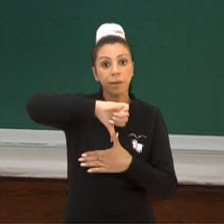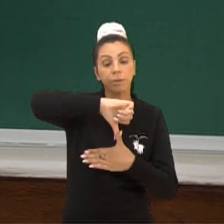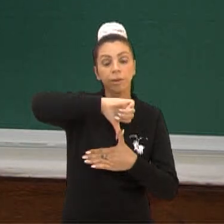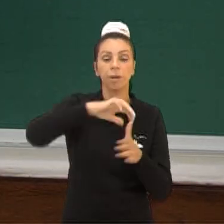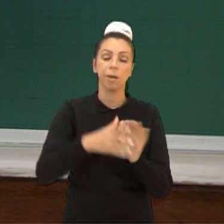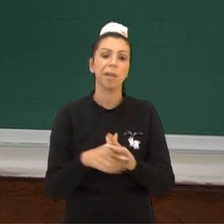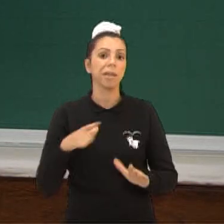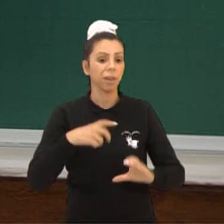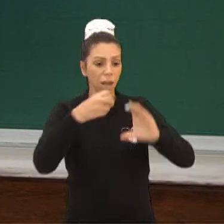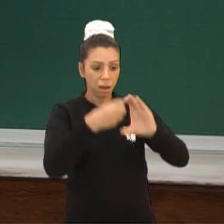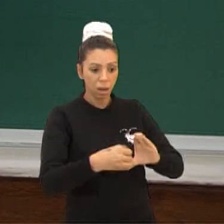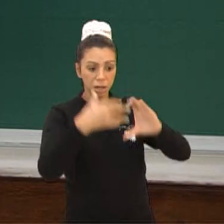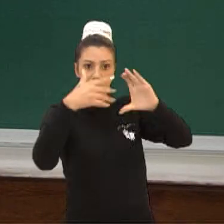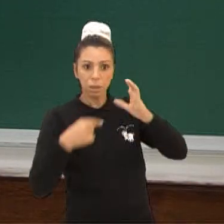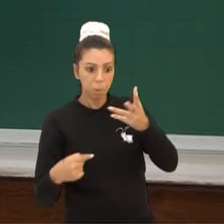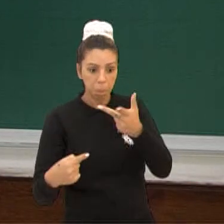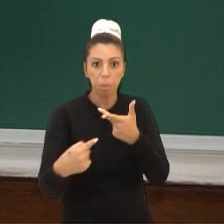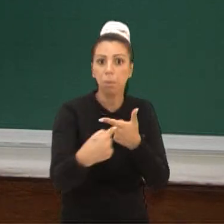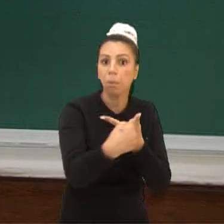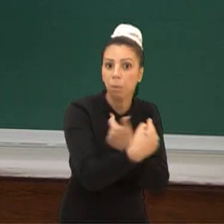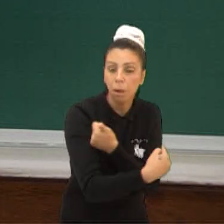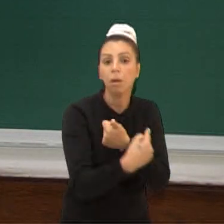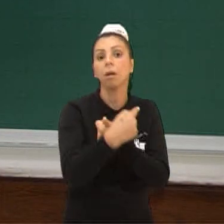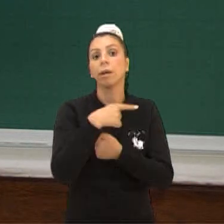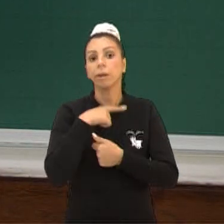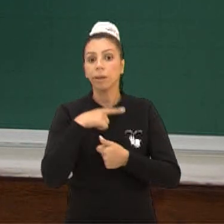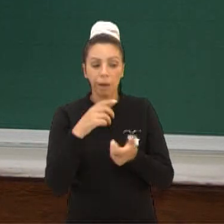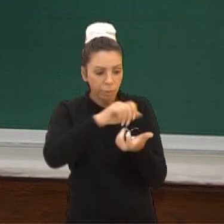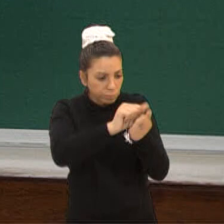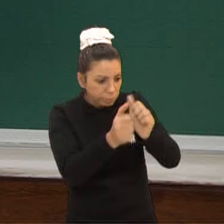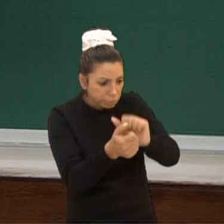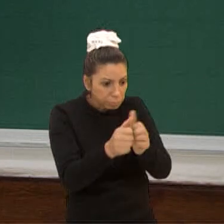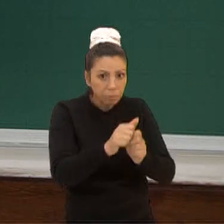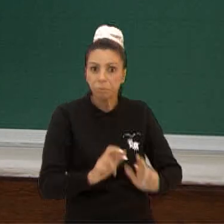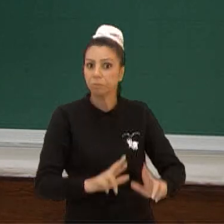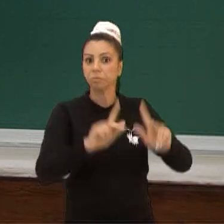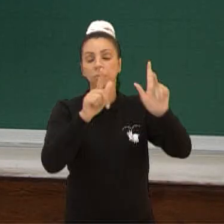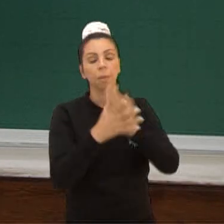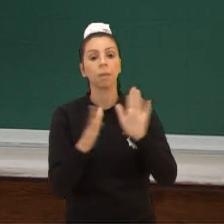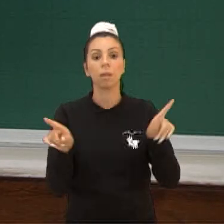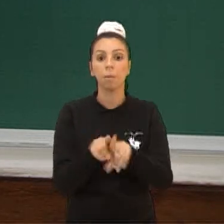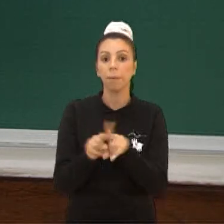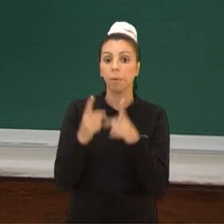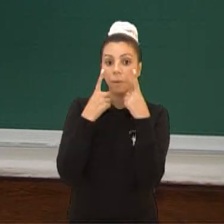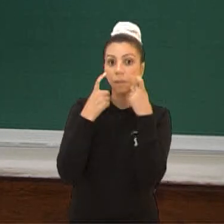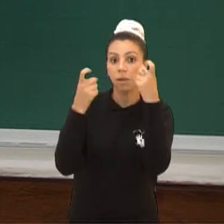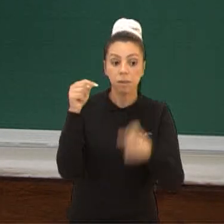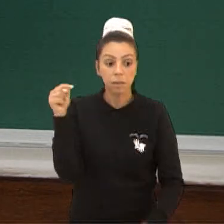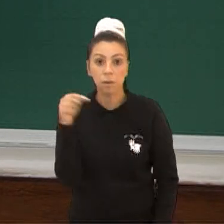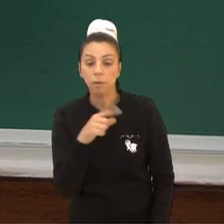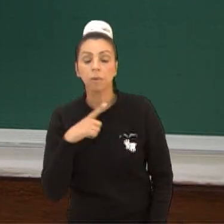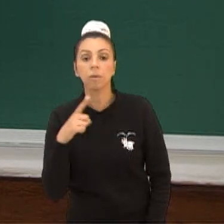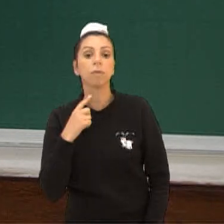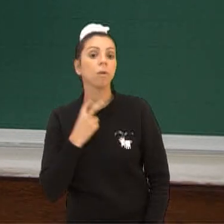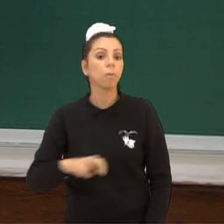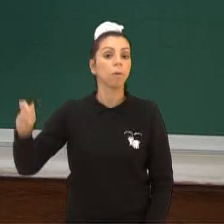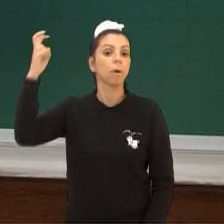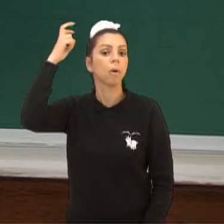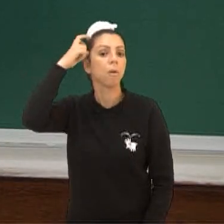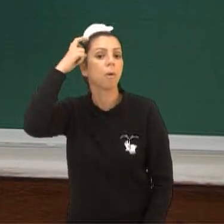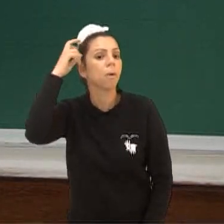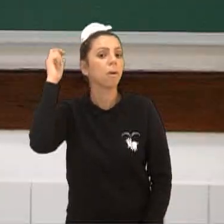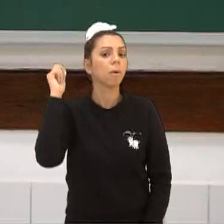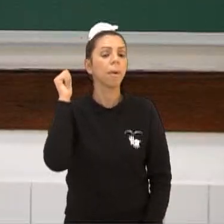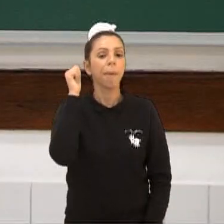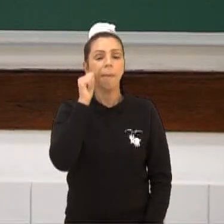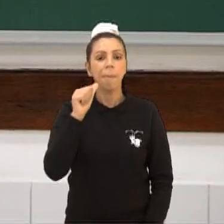dessas culturas dentro da sua cerâmica, que é muito peculiar, muito diferente. O que é interessante também falar sobre eles, que eles tinham uma cultura matriarcal. O que é